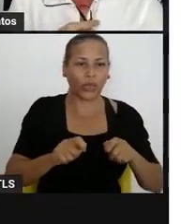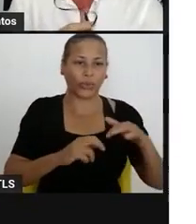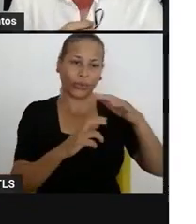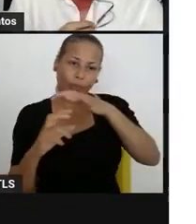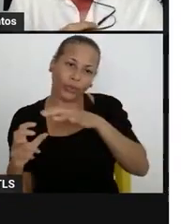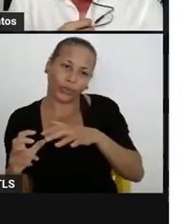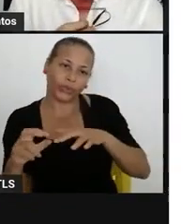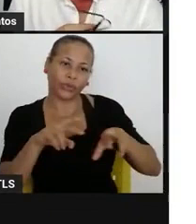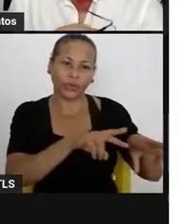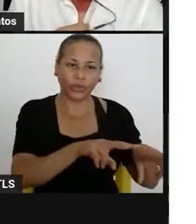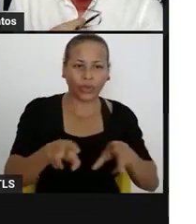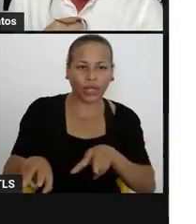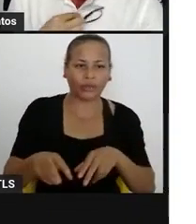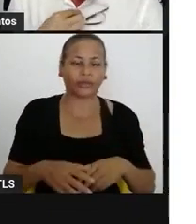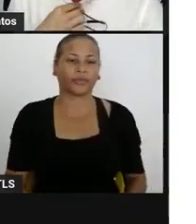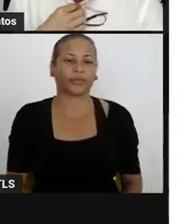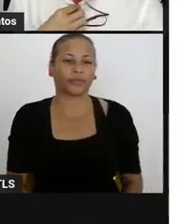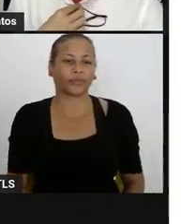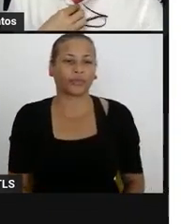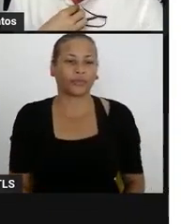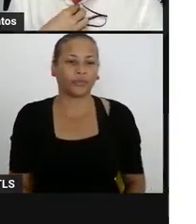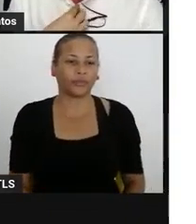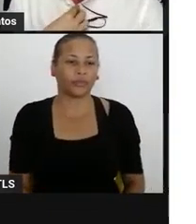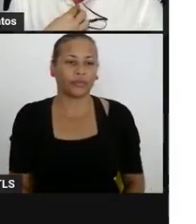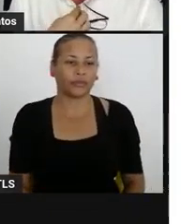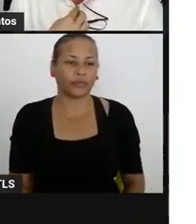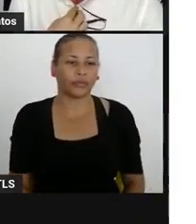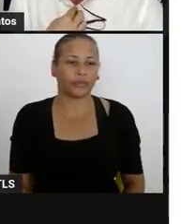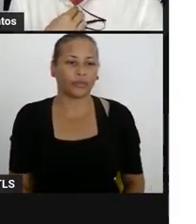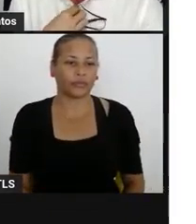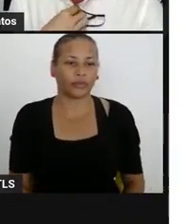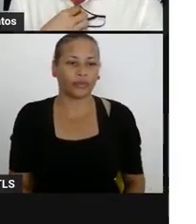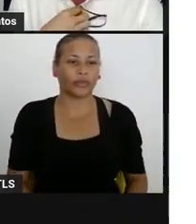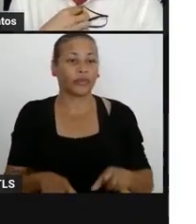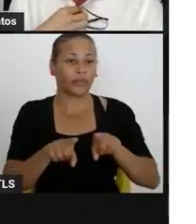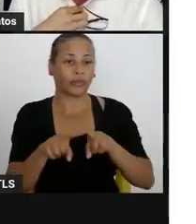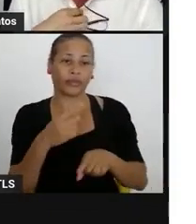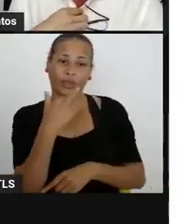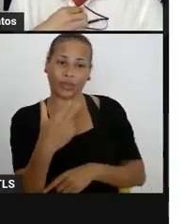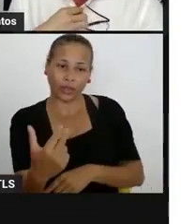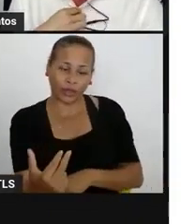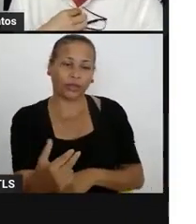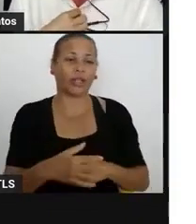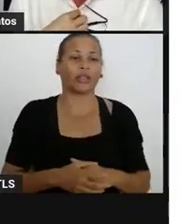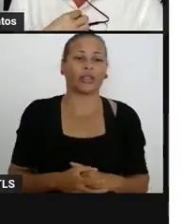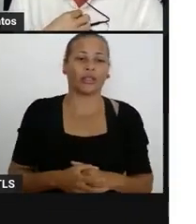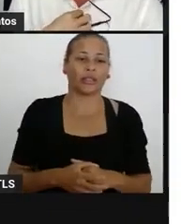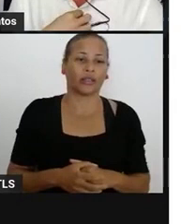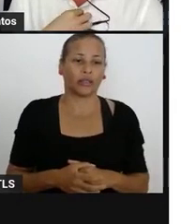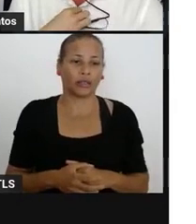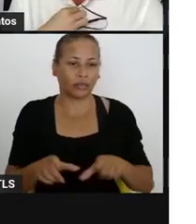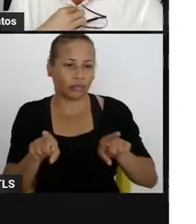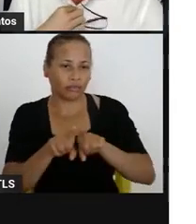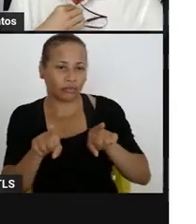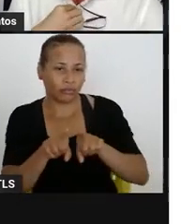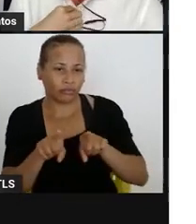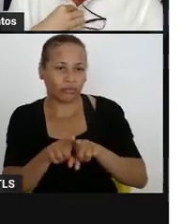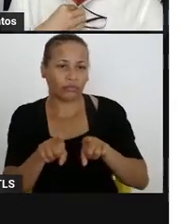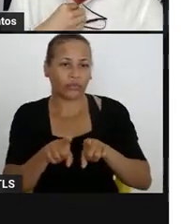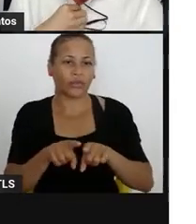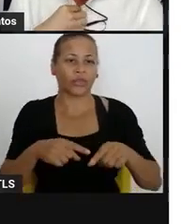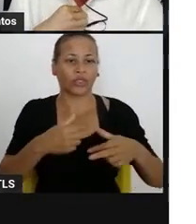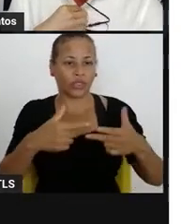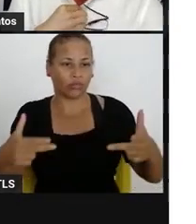artísticos. Nas mídias e outras linguagens, nós vamos ter globalização e mundialização da